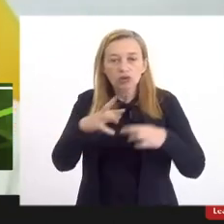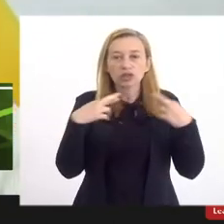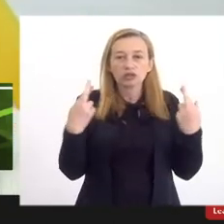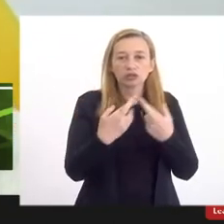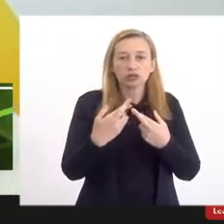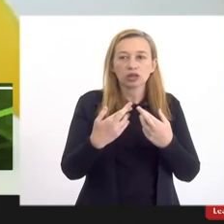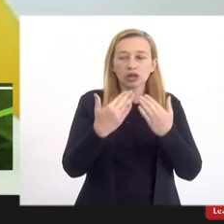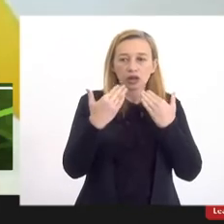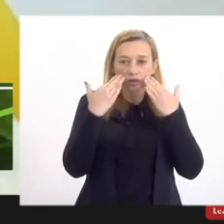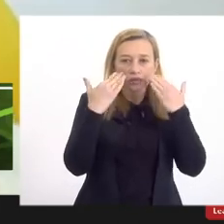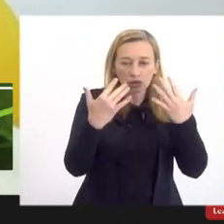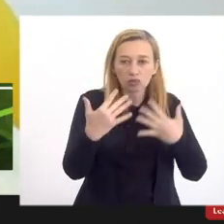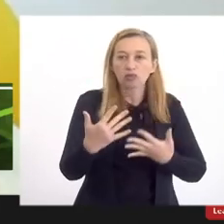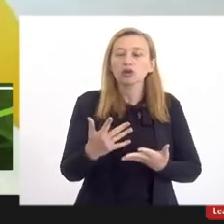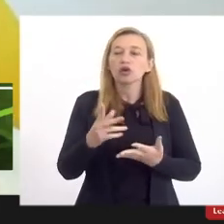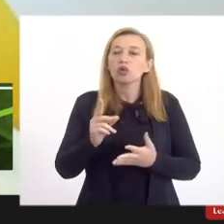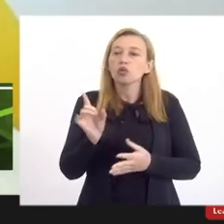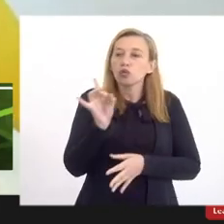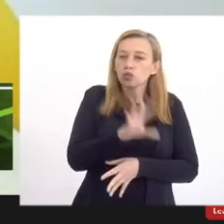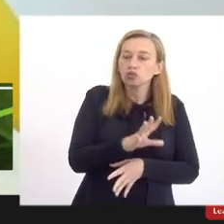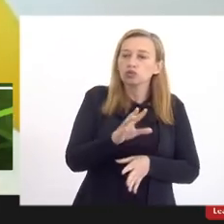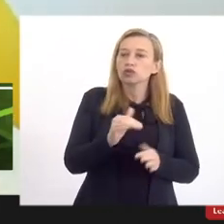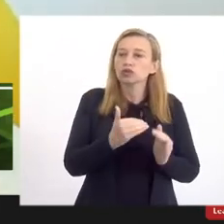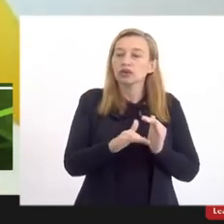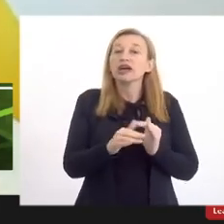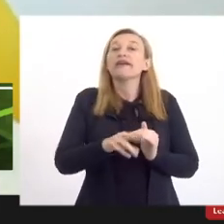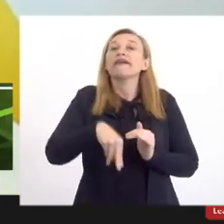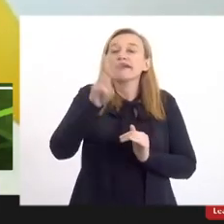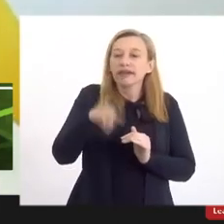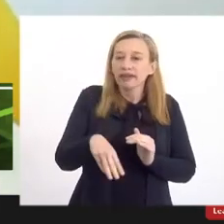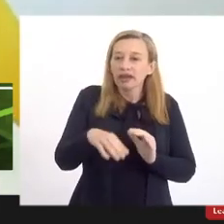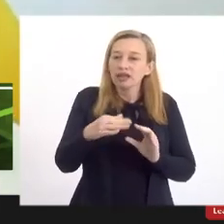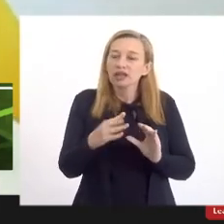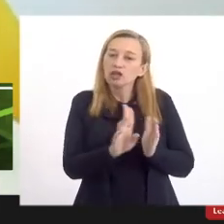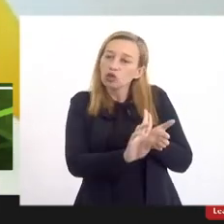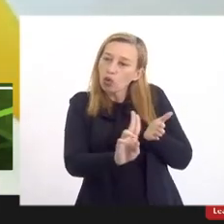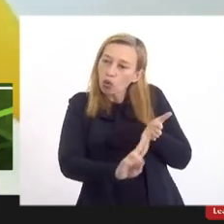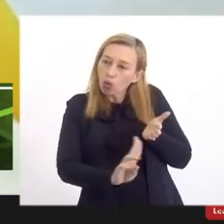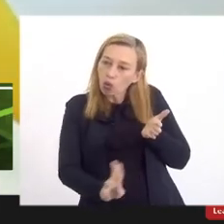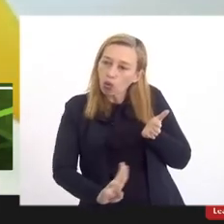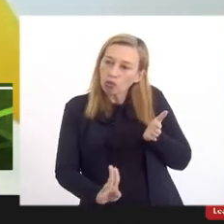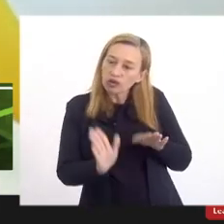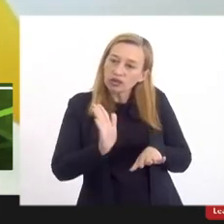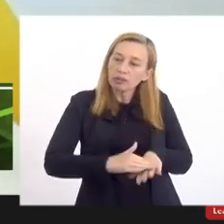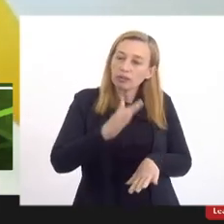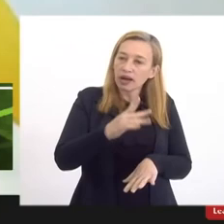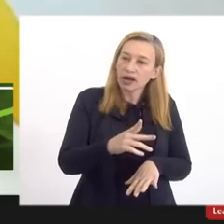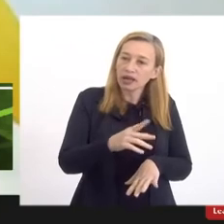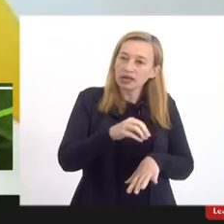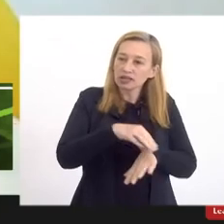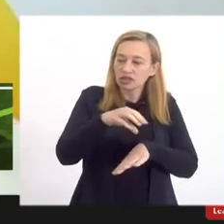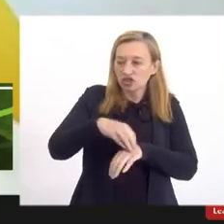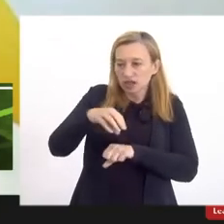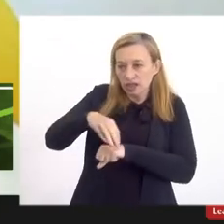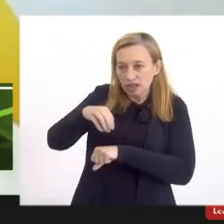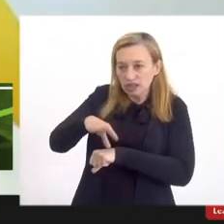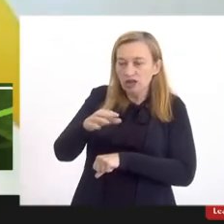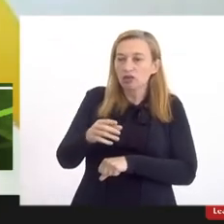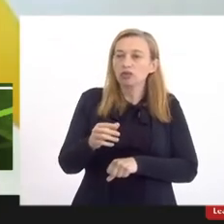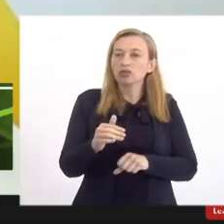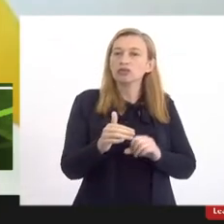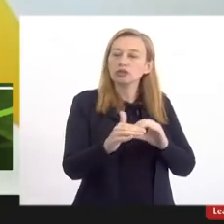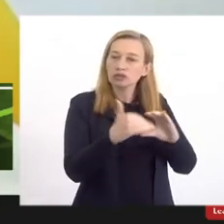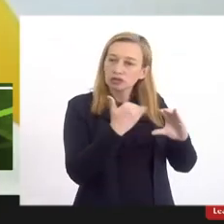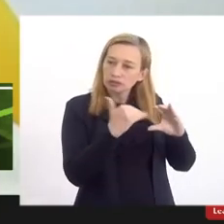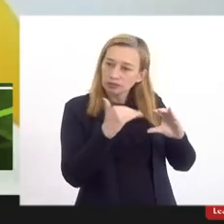pública o único encaminhamento é que quem queira encaminhar nomes de mais contatos da comunidade entre em contato